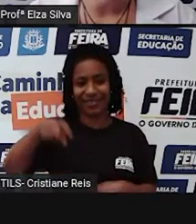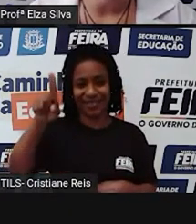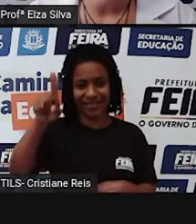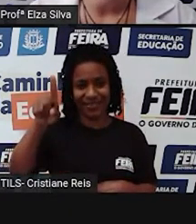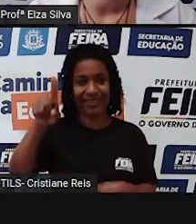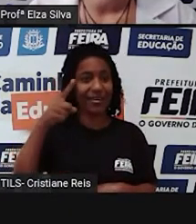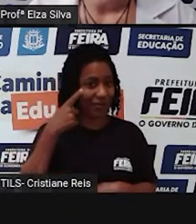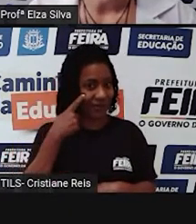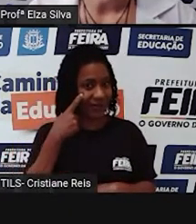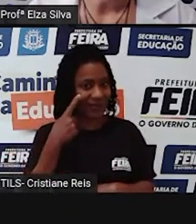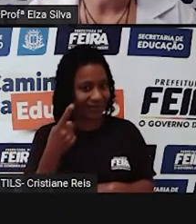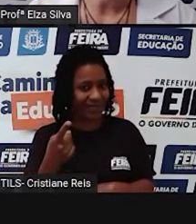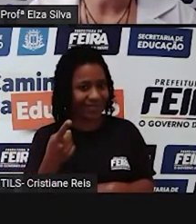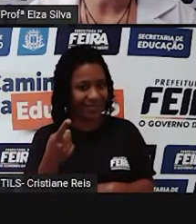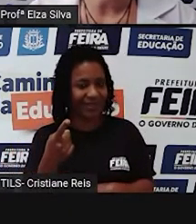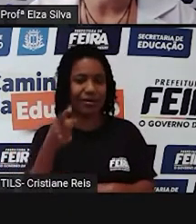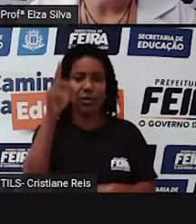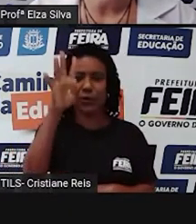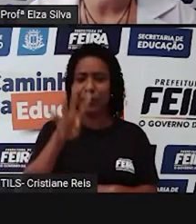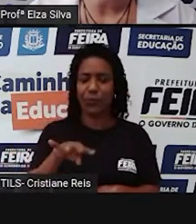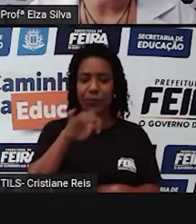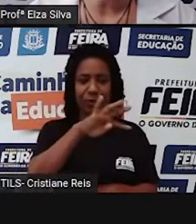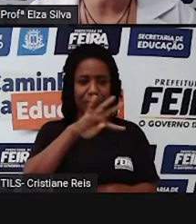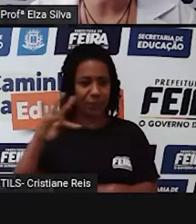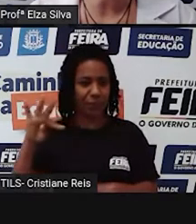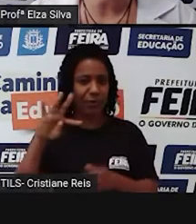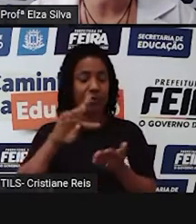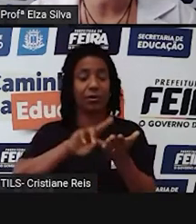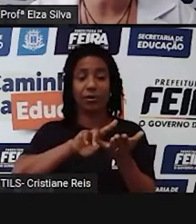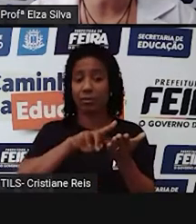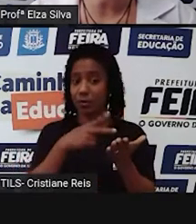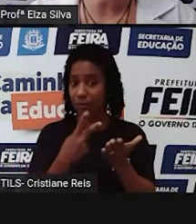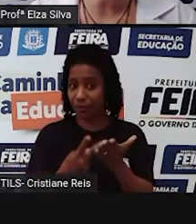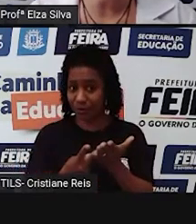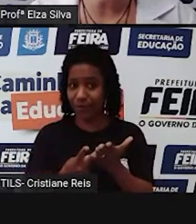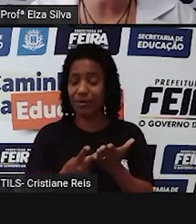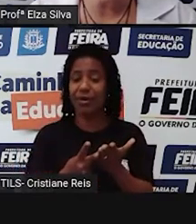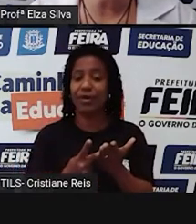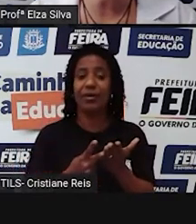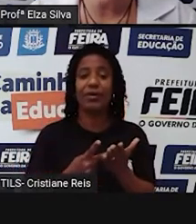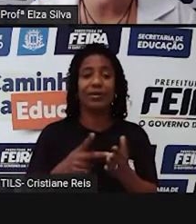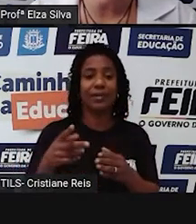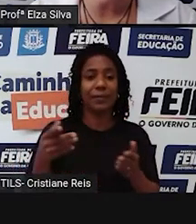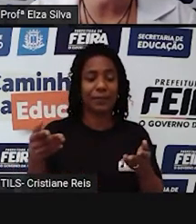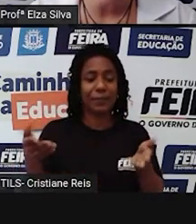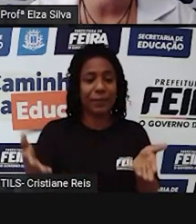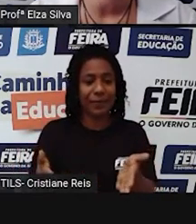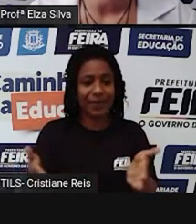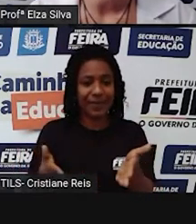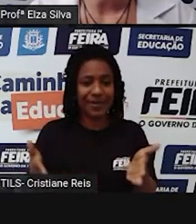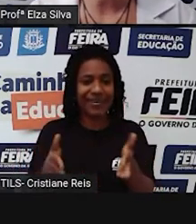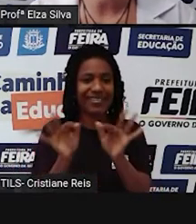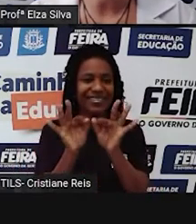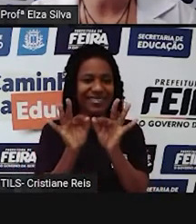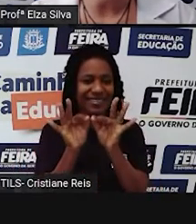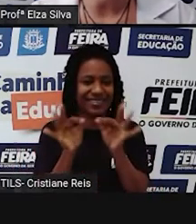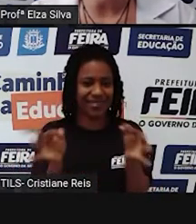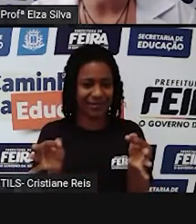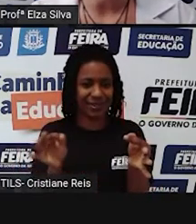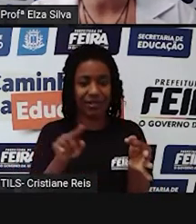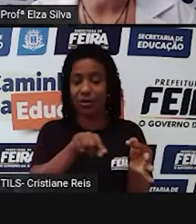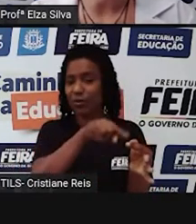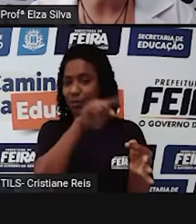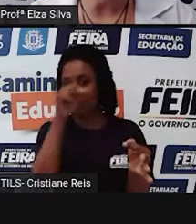to go. Aqui deste lado, eu coloco para vocês alguns exemplos no presente simples. E deste